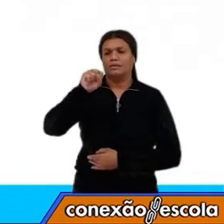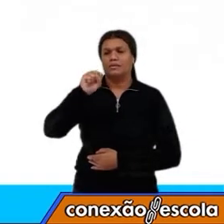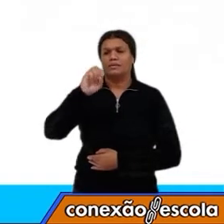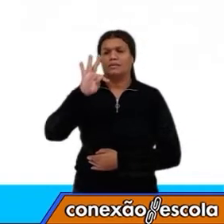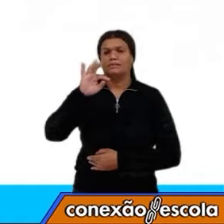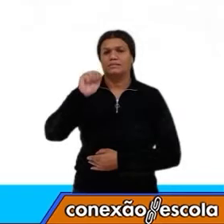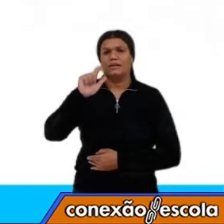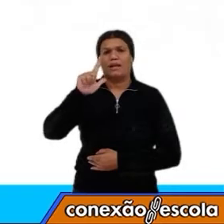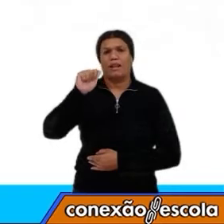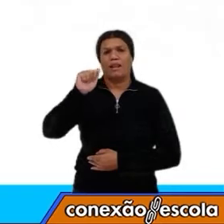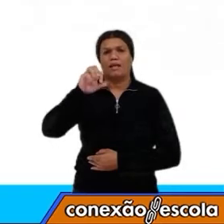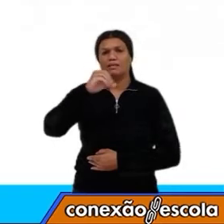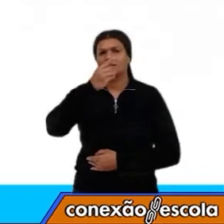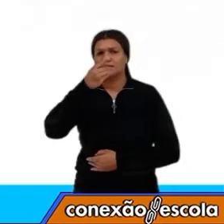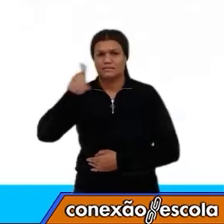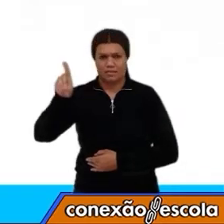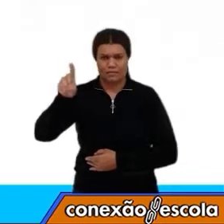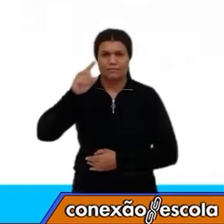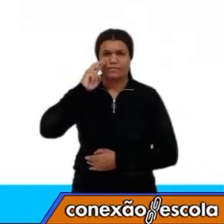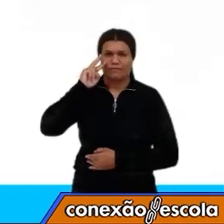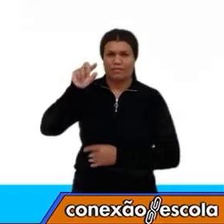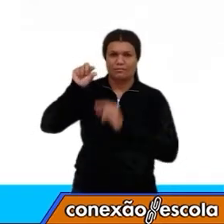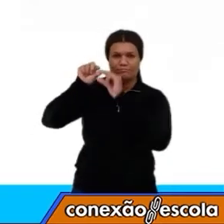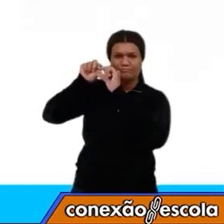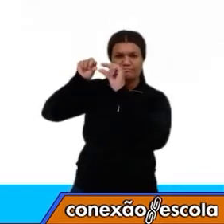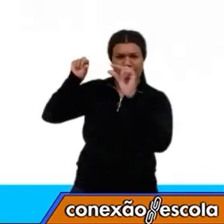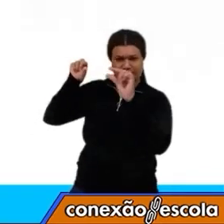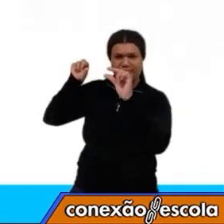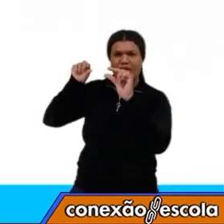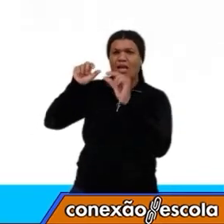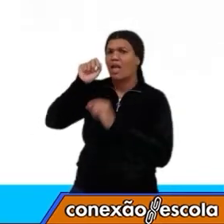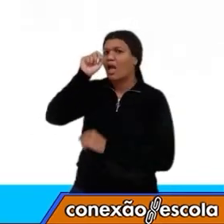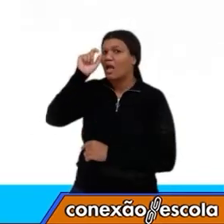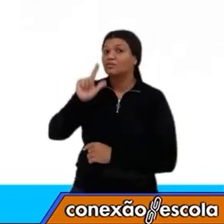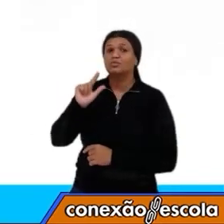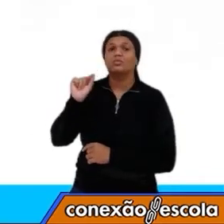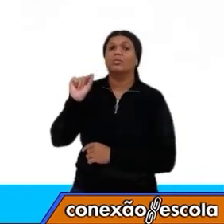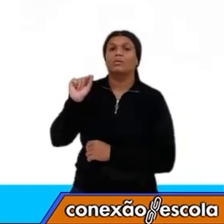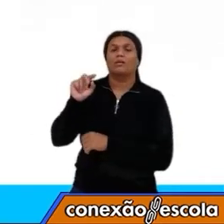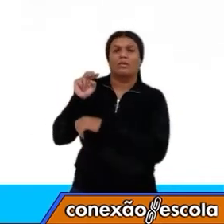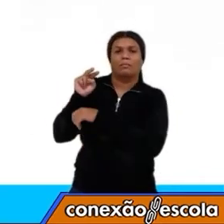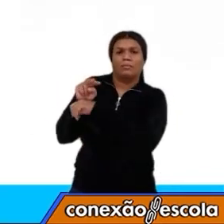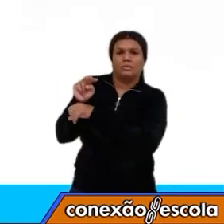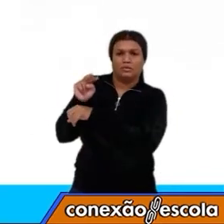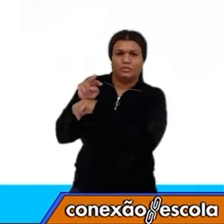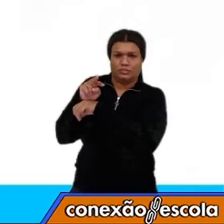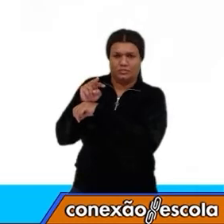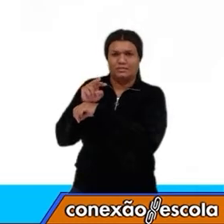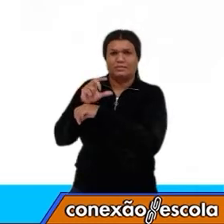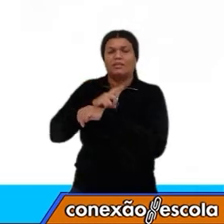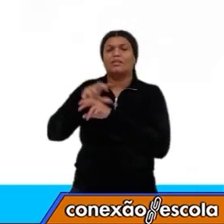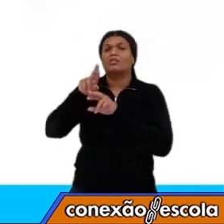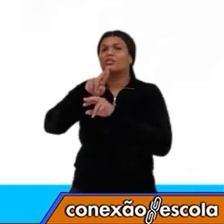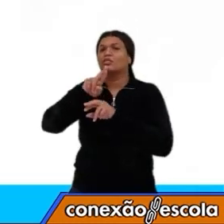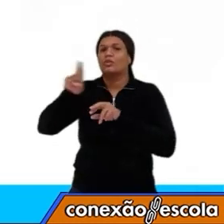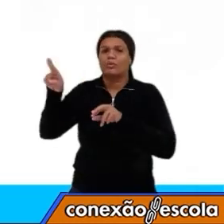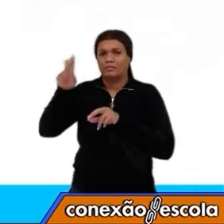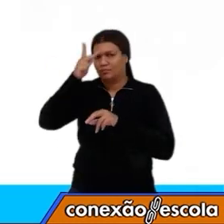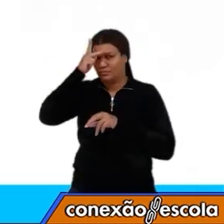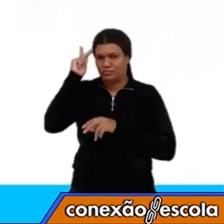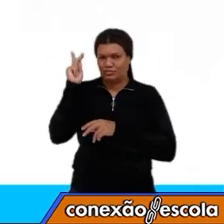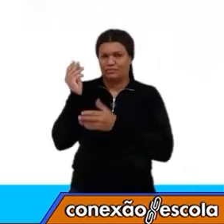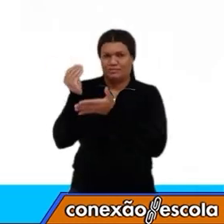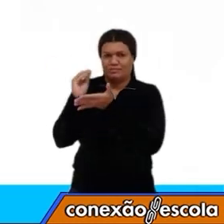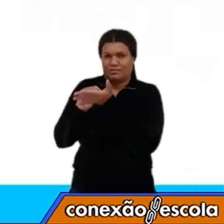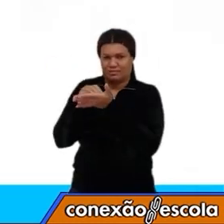aqui, nessa imagem, está com uma tarja para poder proteger a identificação do proprietário dessa fatura.